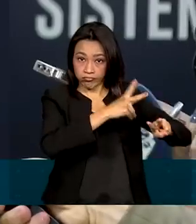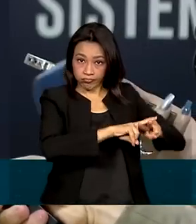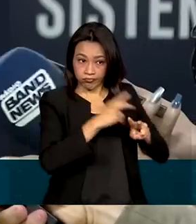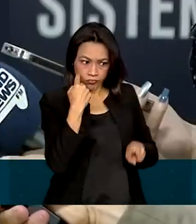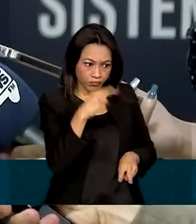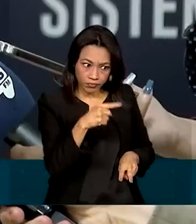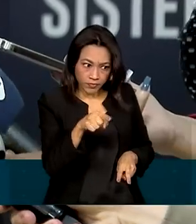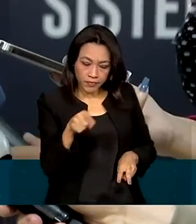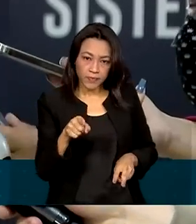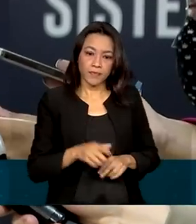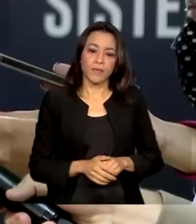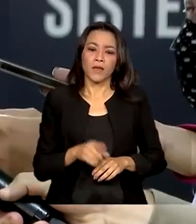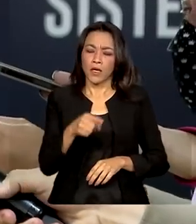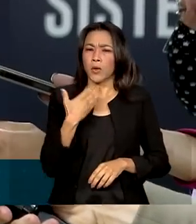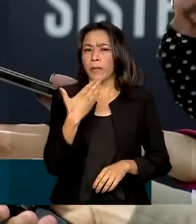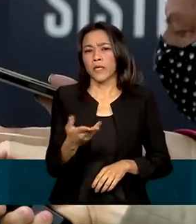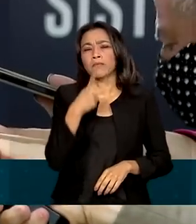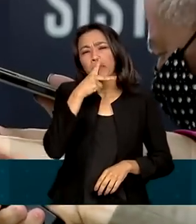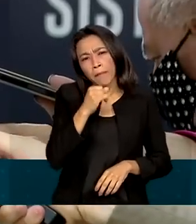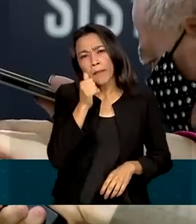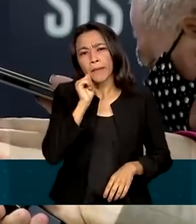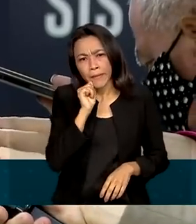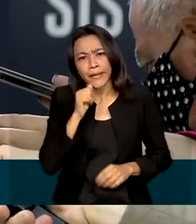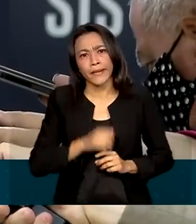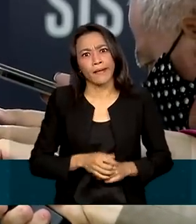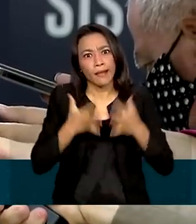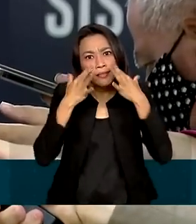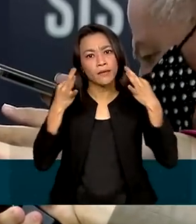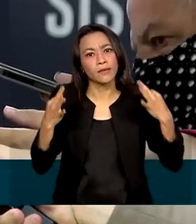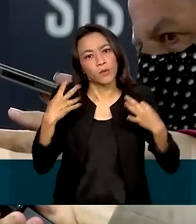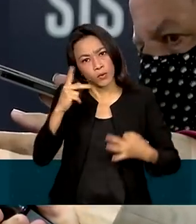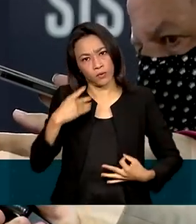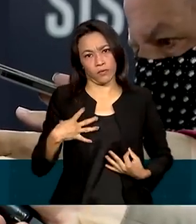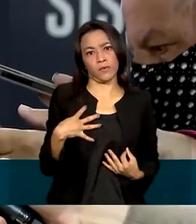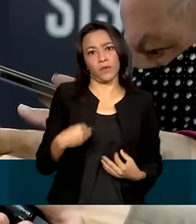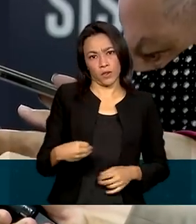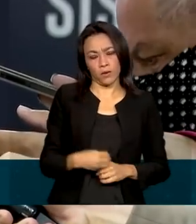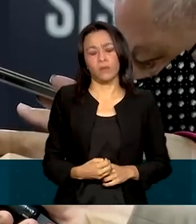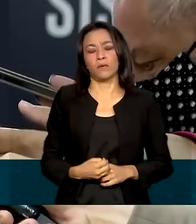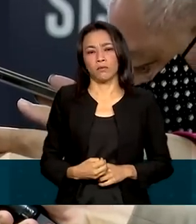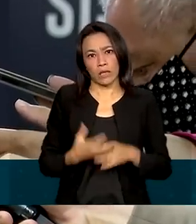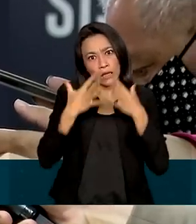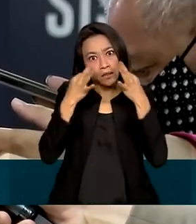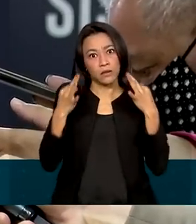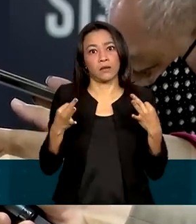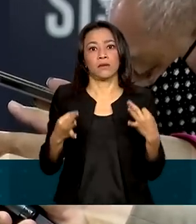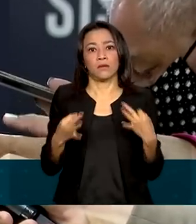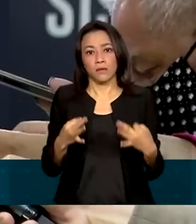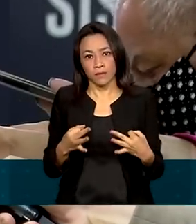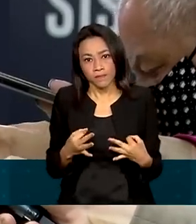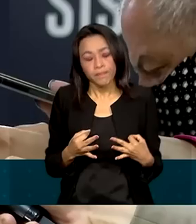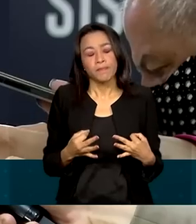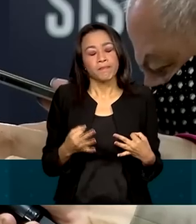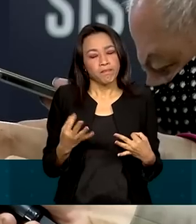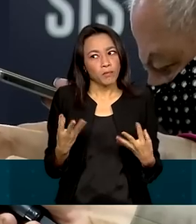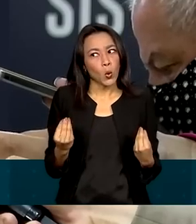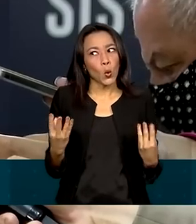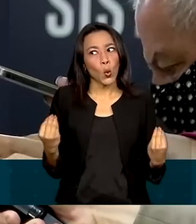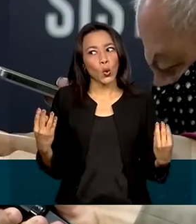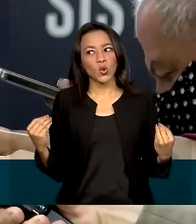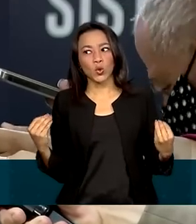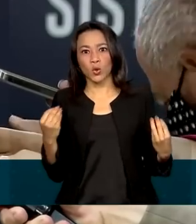Eu faço um apelo, papai, mamãe, fique atento no seu filho, na sua filha. Tem muitos